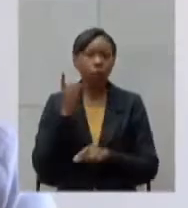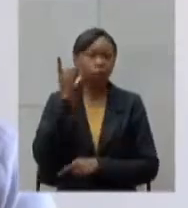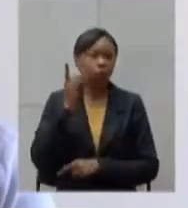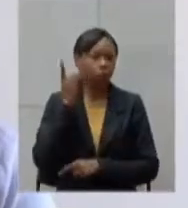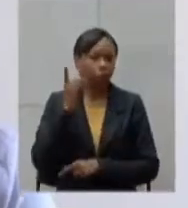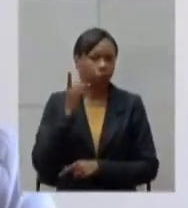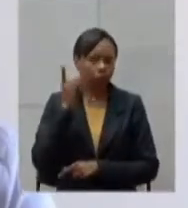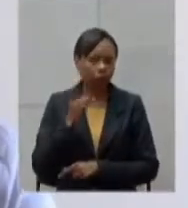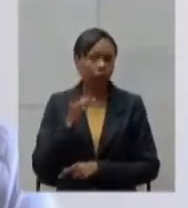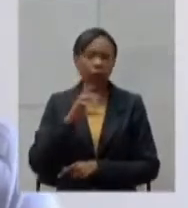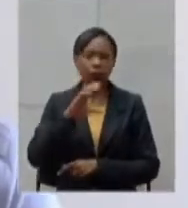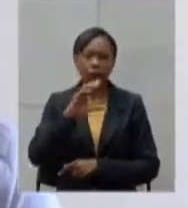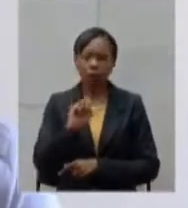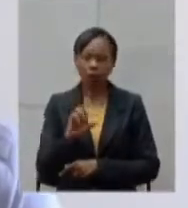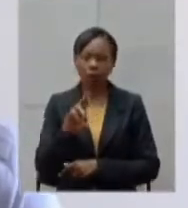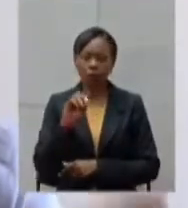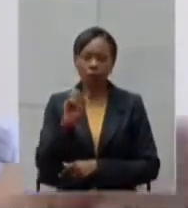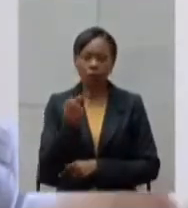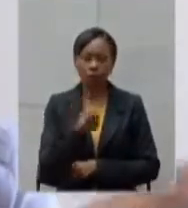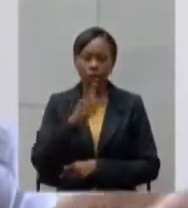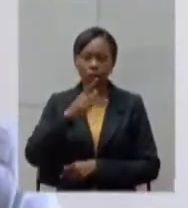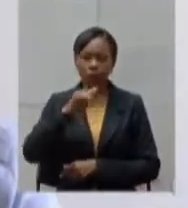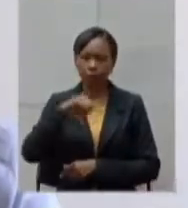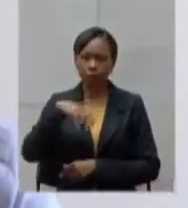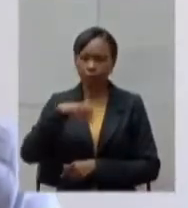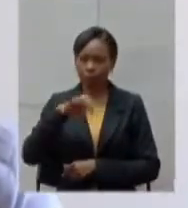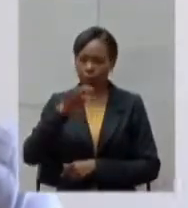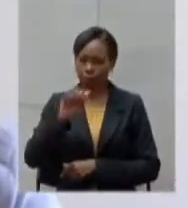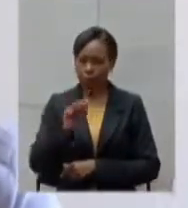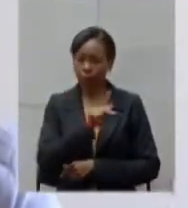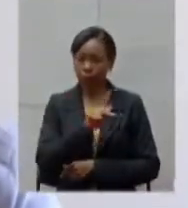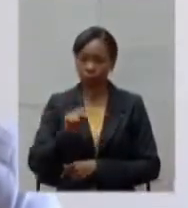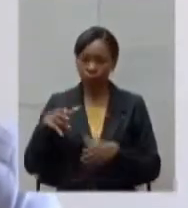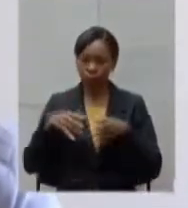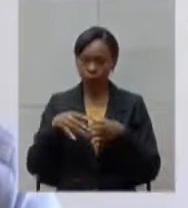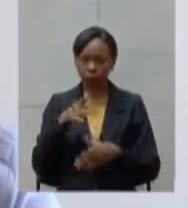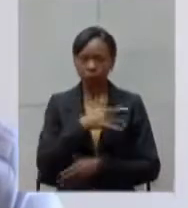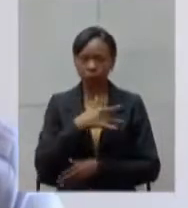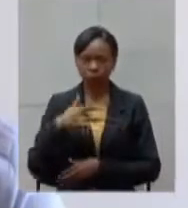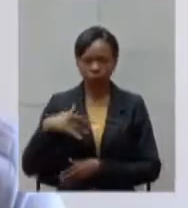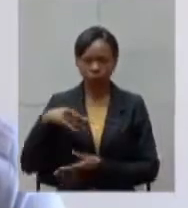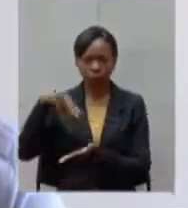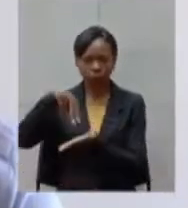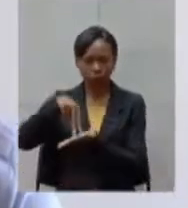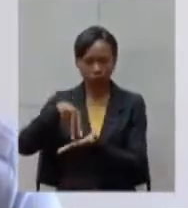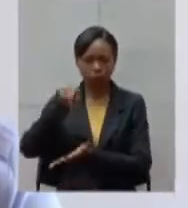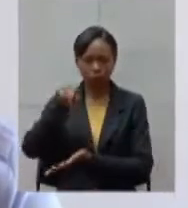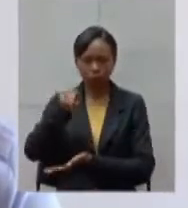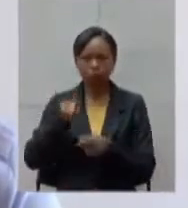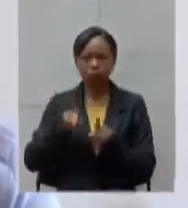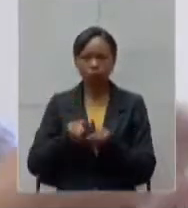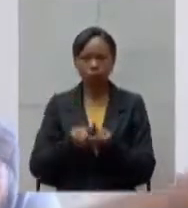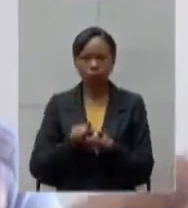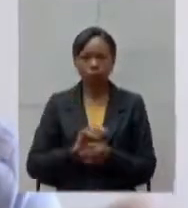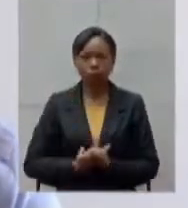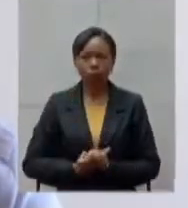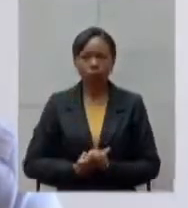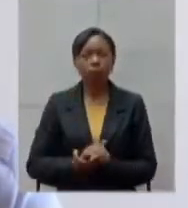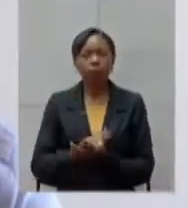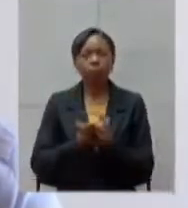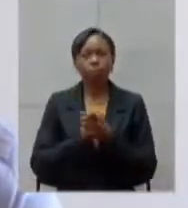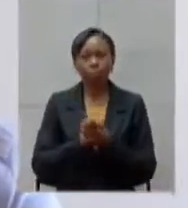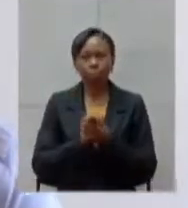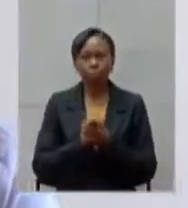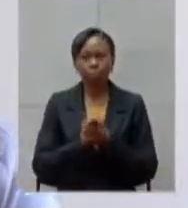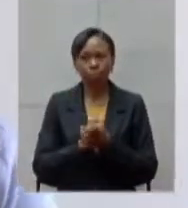Carlos Pimenta presidente da comissão de saúde que se faz presente aí também e parabenizando o